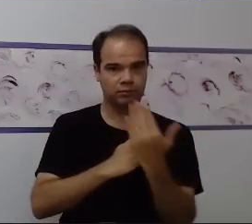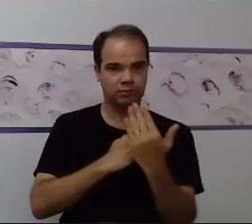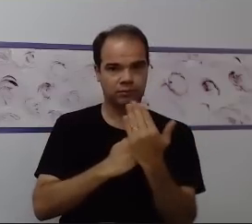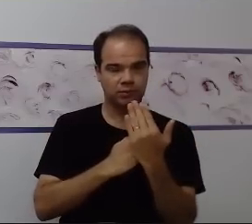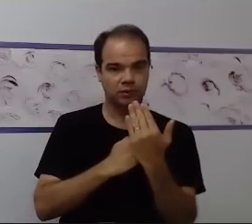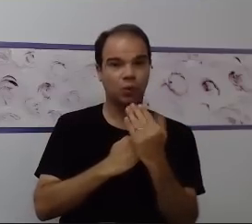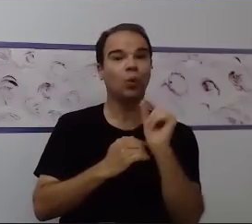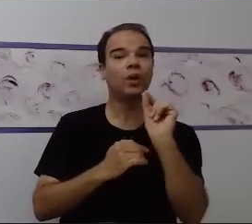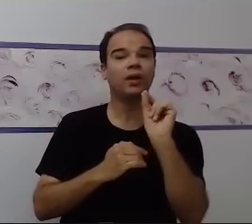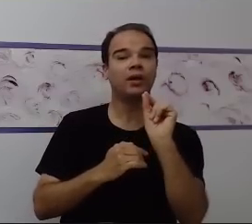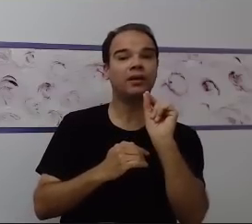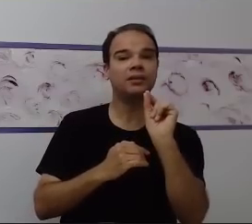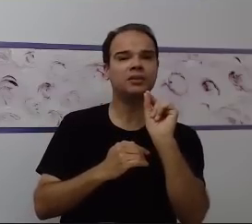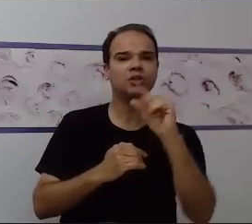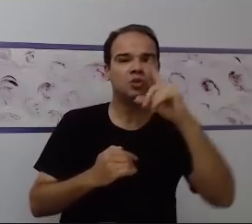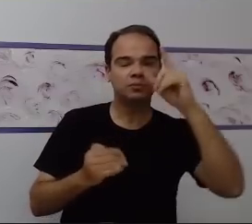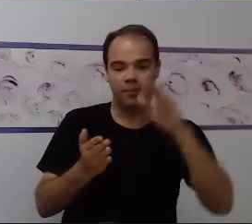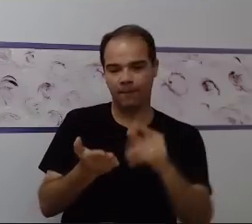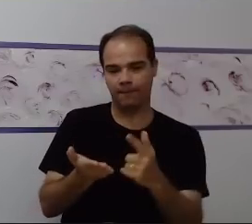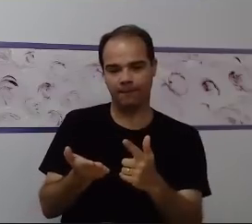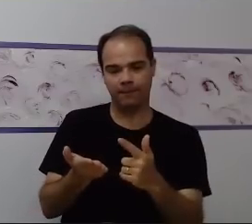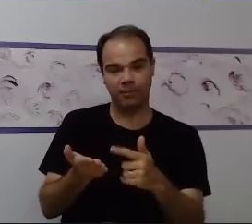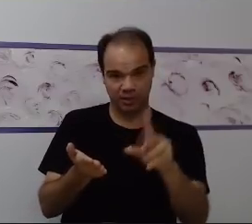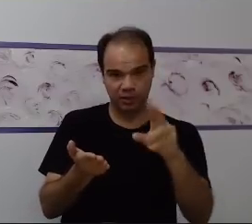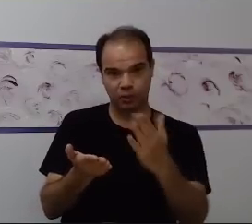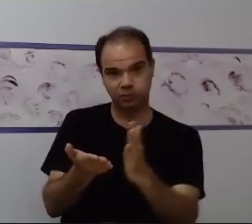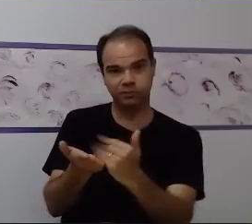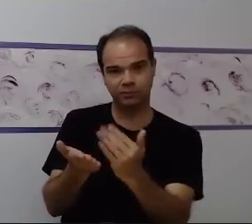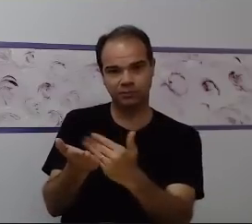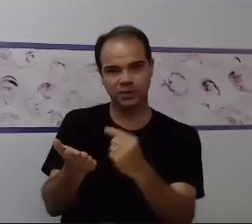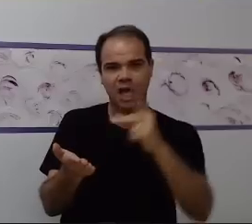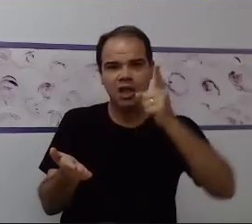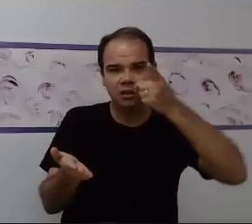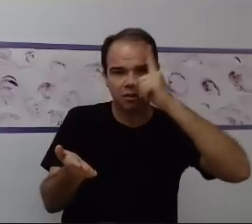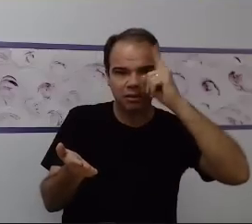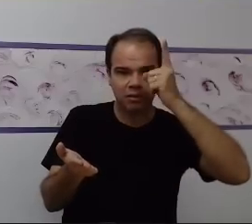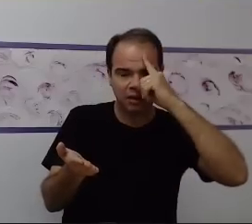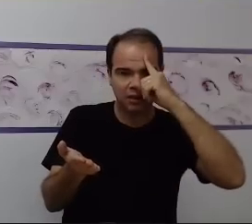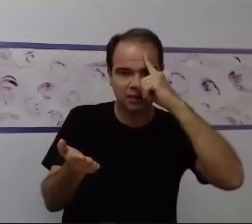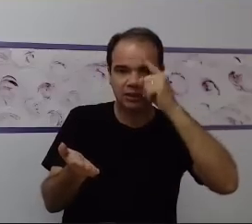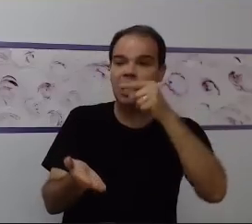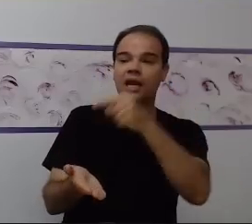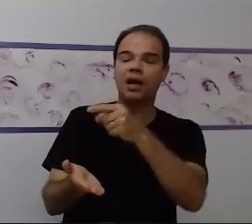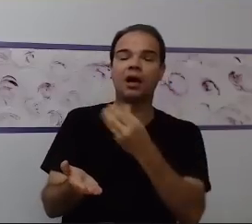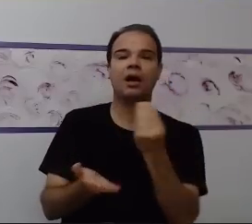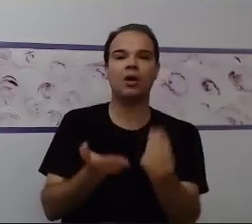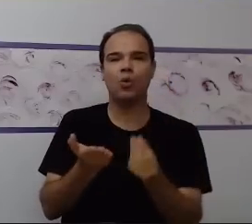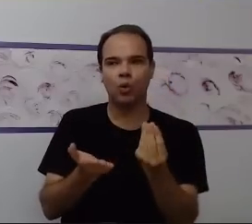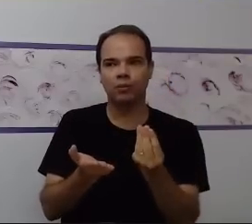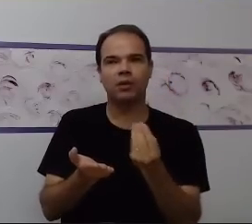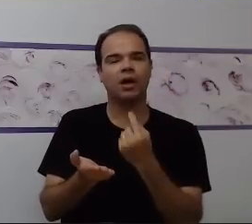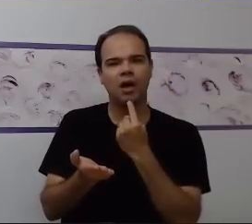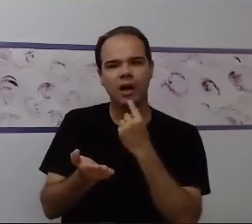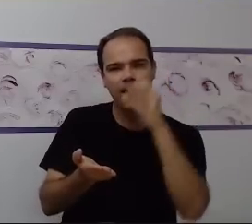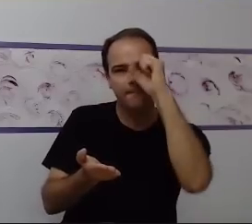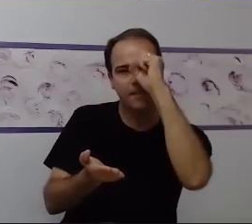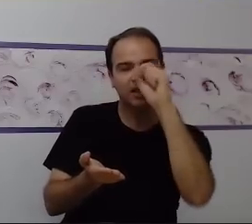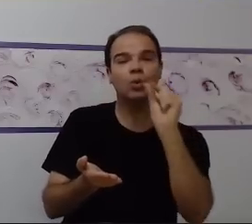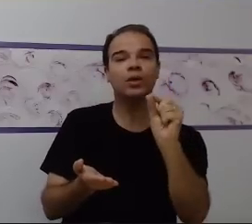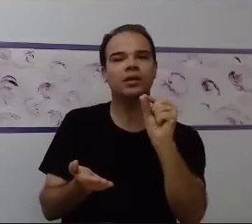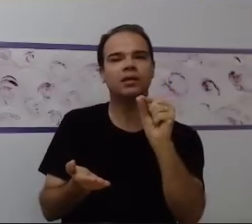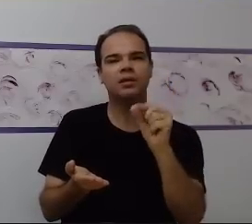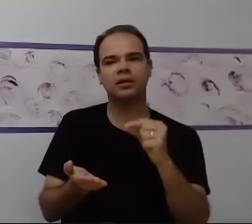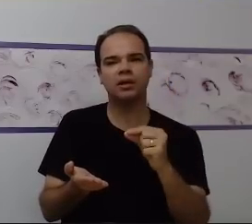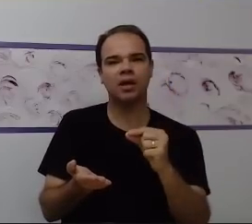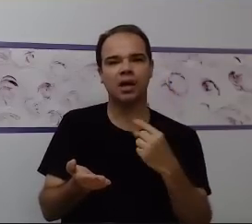registro diário. Então, da gente registrar como essa criança está hoje, como ela desenvolveu aquela atividade, que dificuldade ela apresentou,